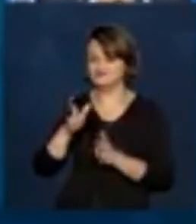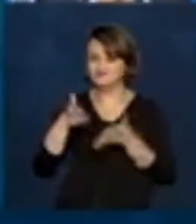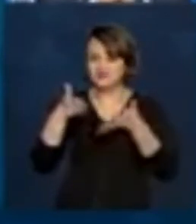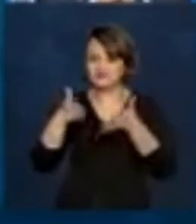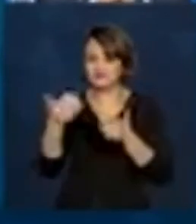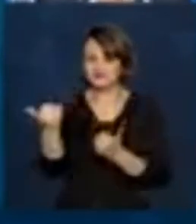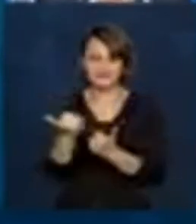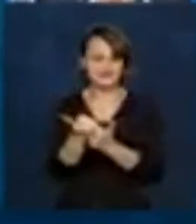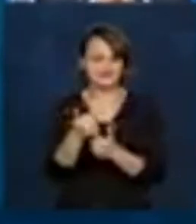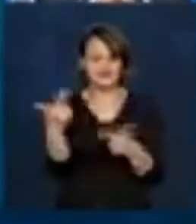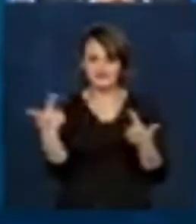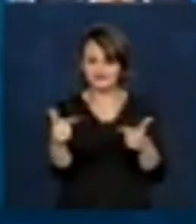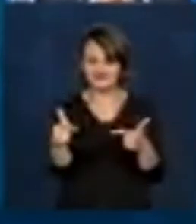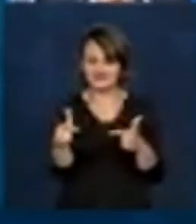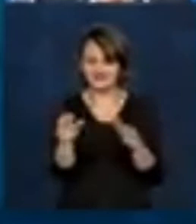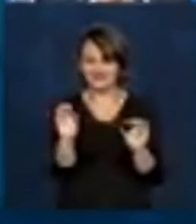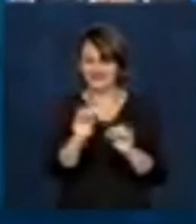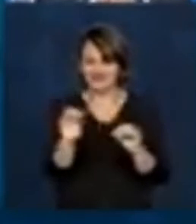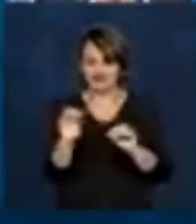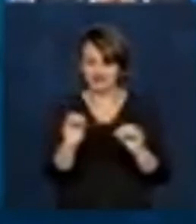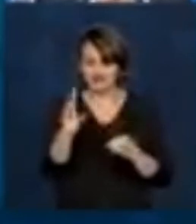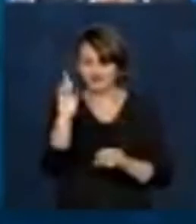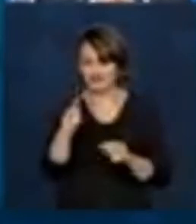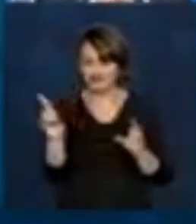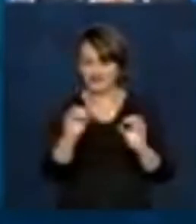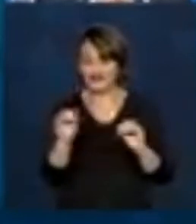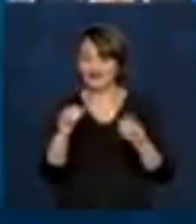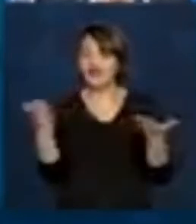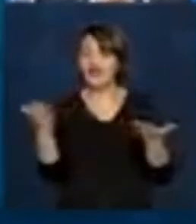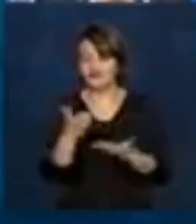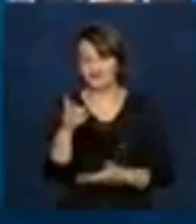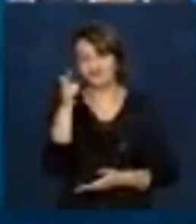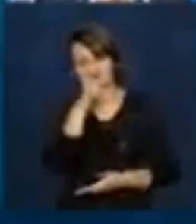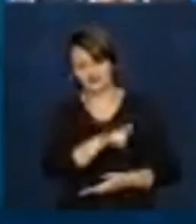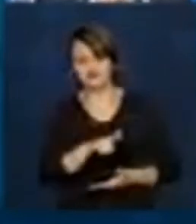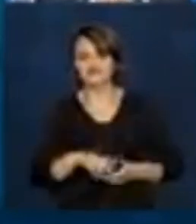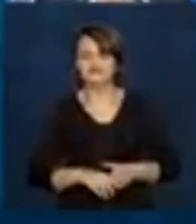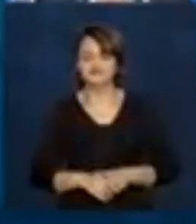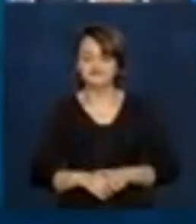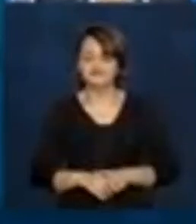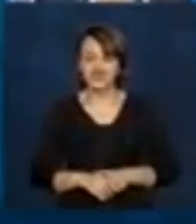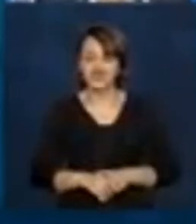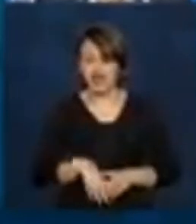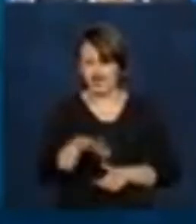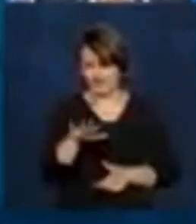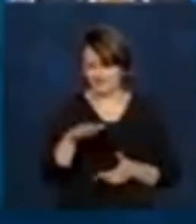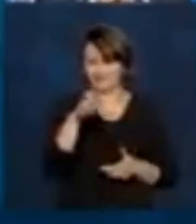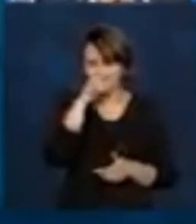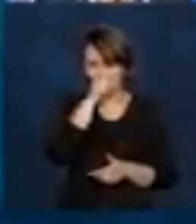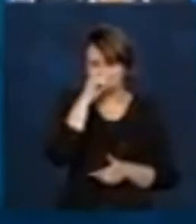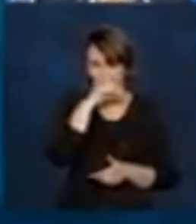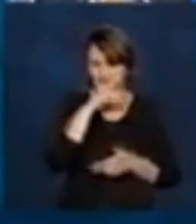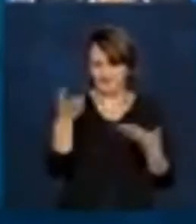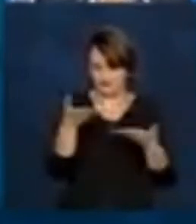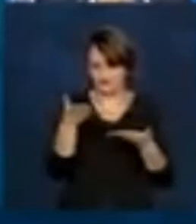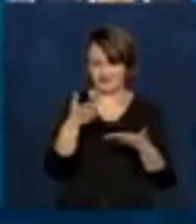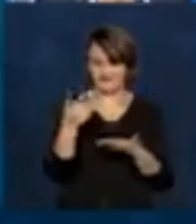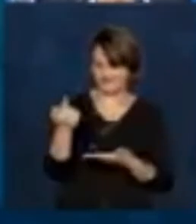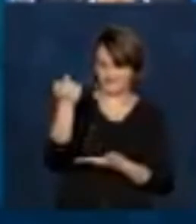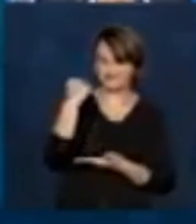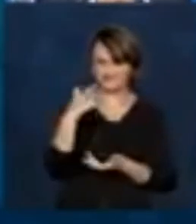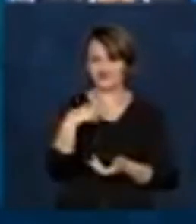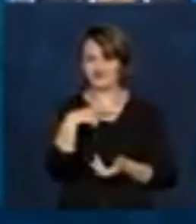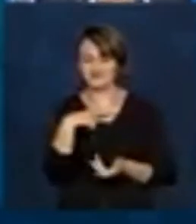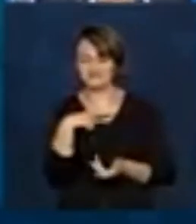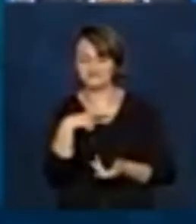Um ponto importante que eu quero reforçar para todos vocês, nesse fim de semana, nós estávamos